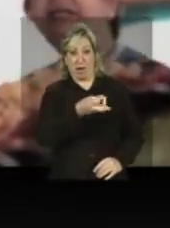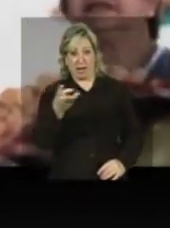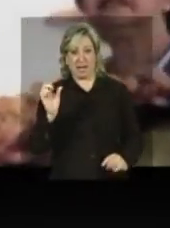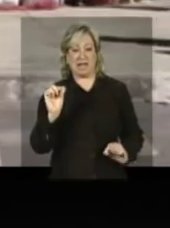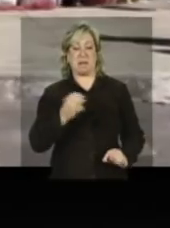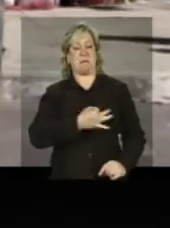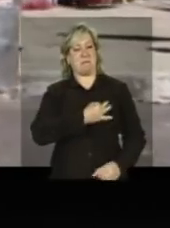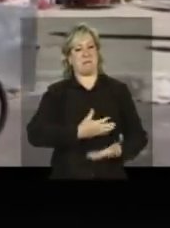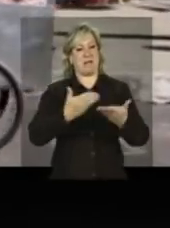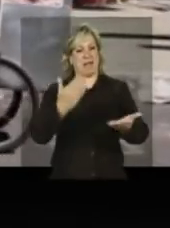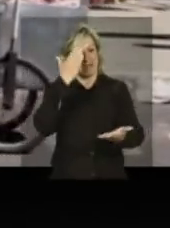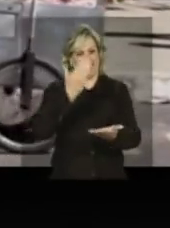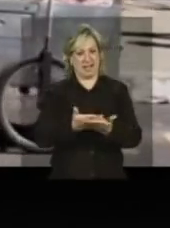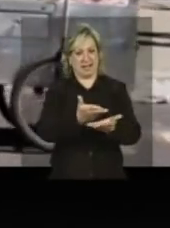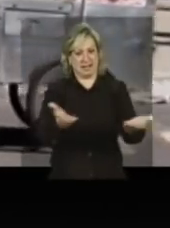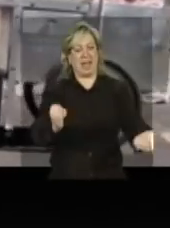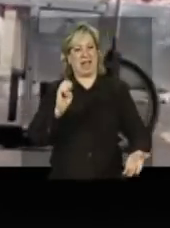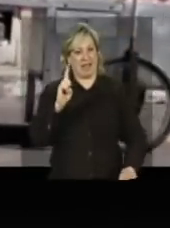brasileiro.